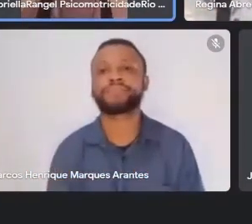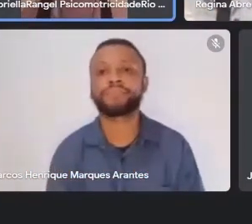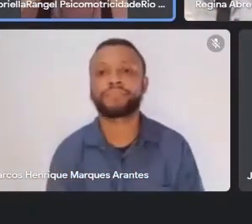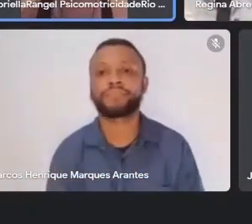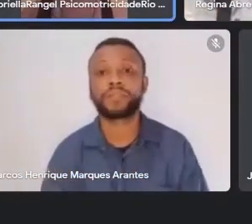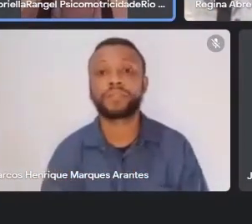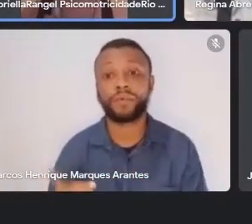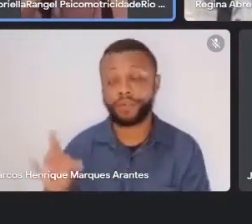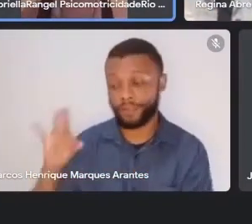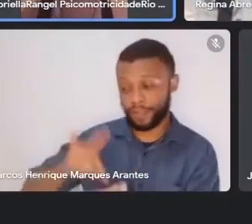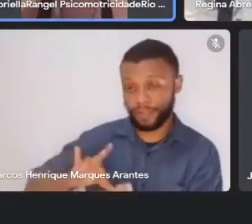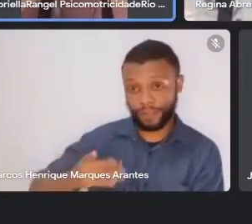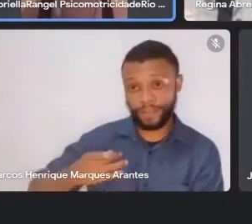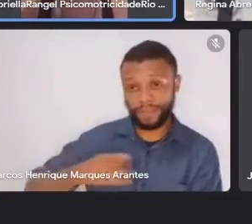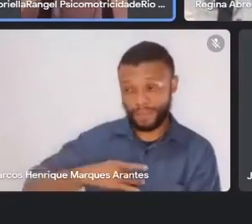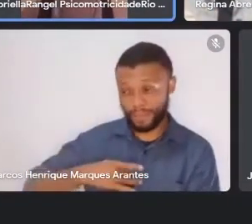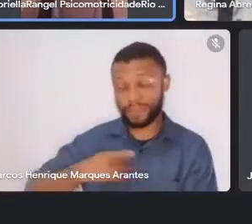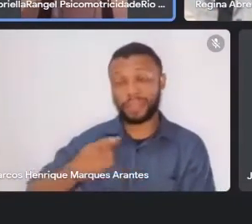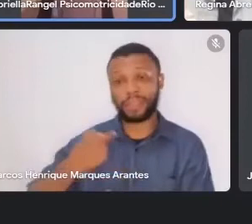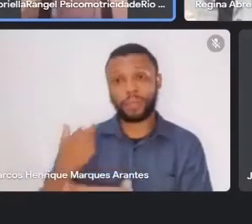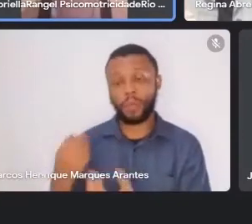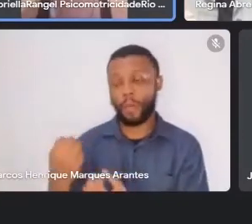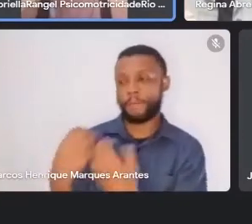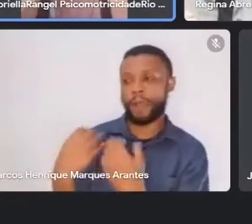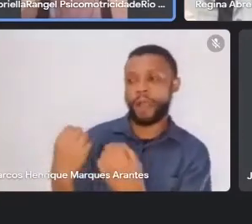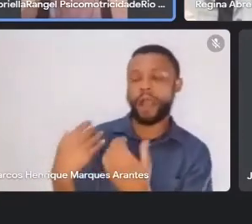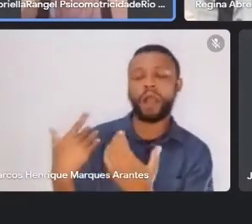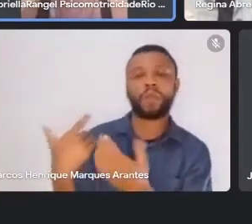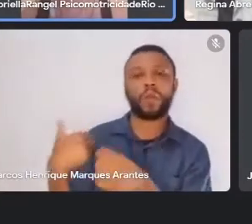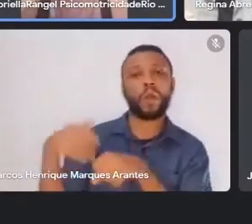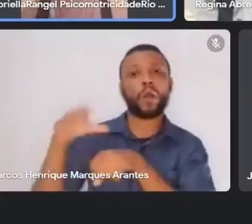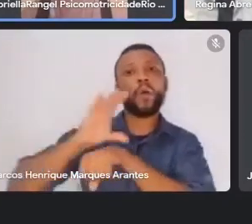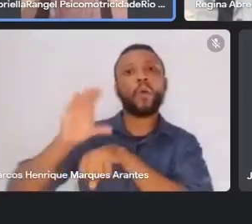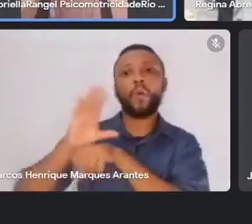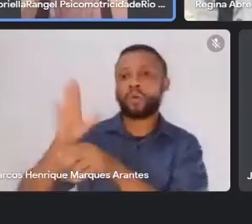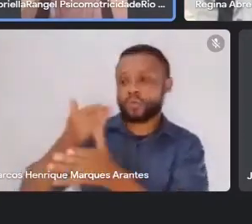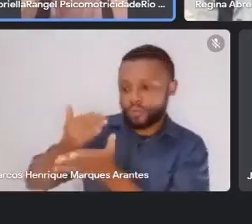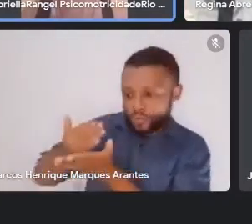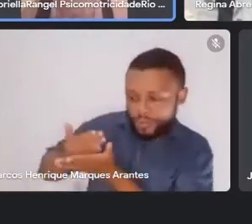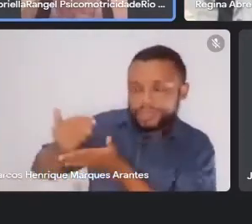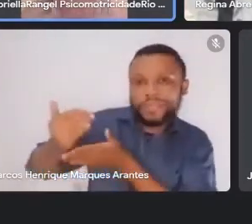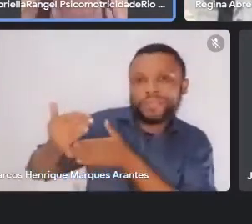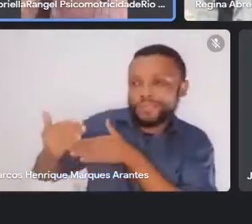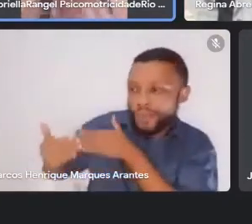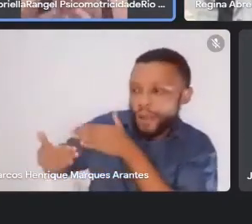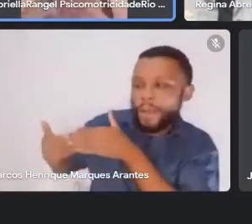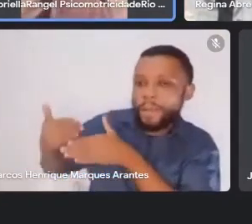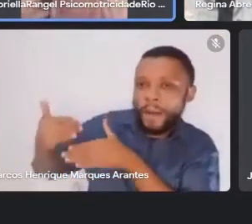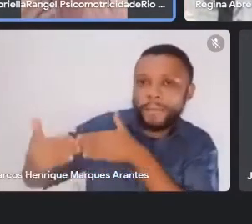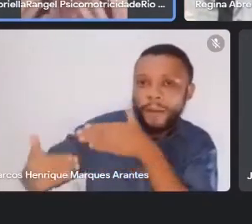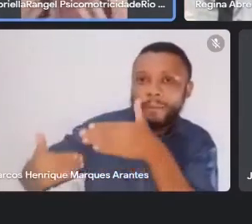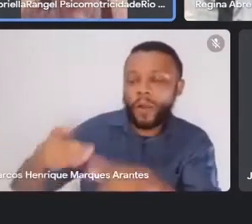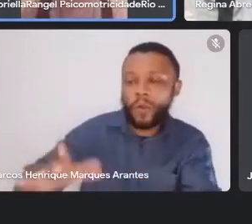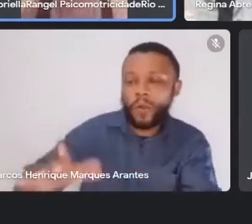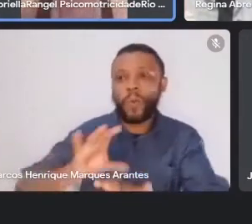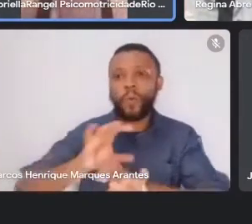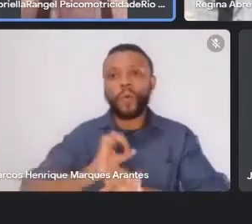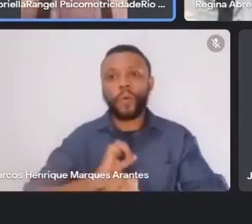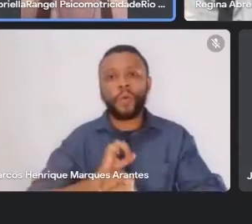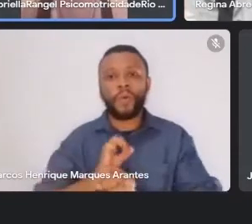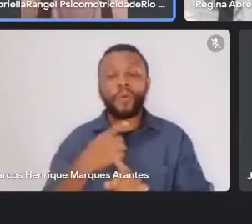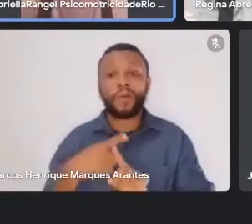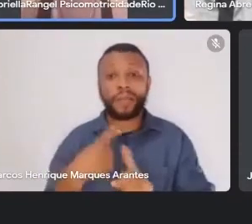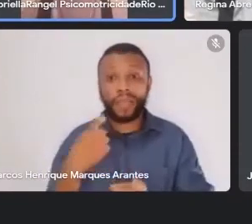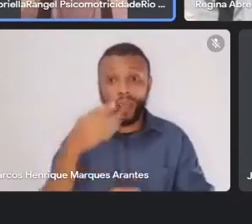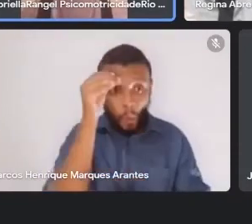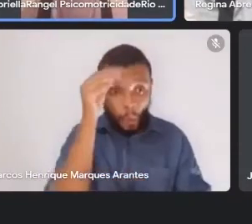está sendo uma aula, né, o início de um curso, né, porque, enfim, eu não tenho, assim, muito conhecimento